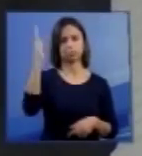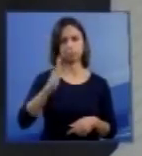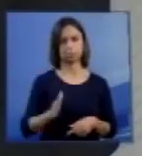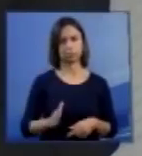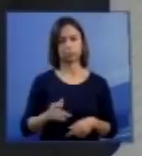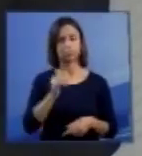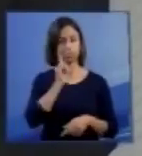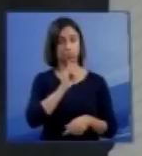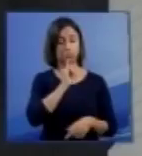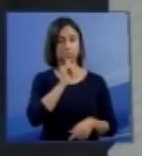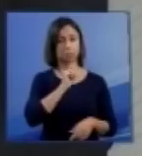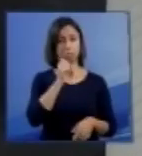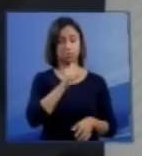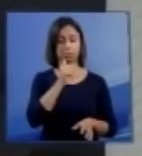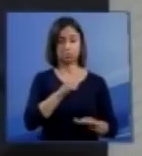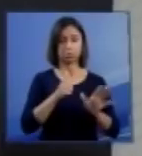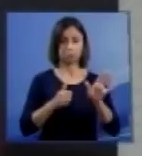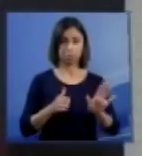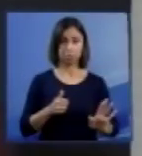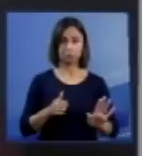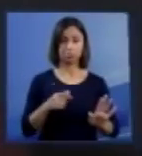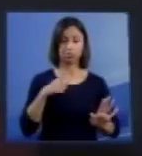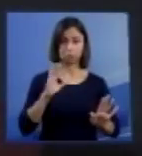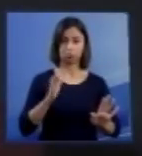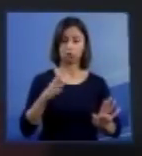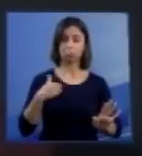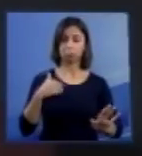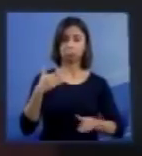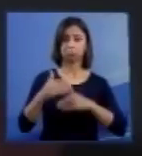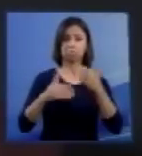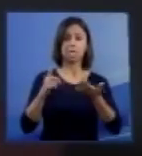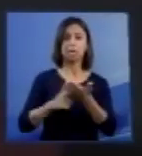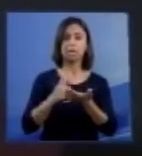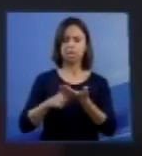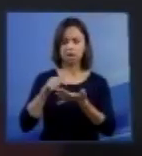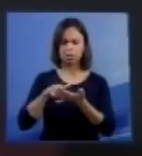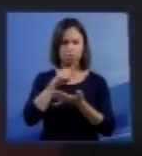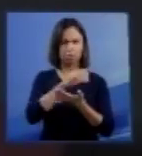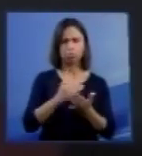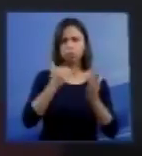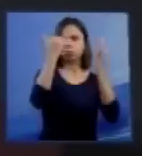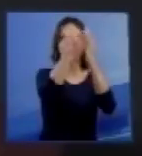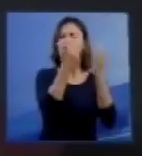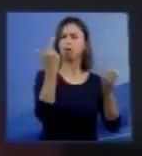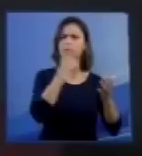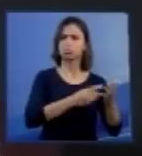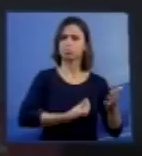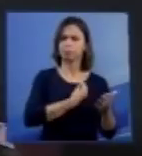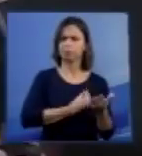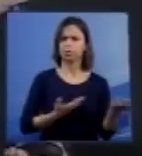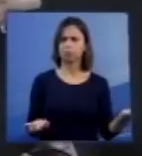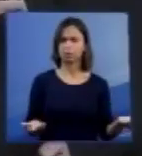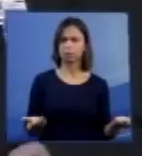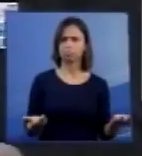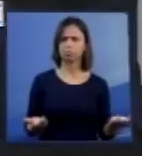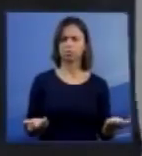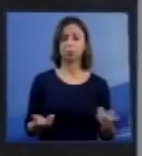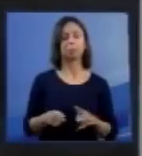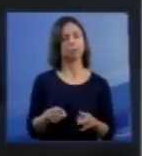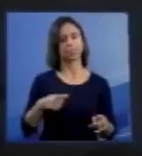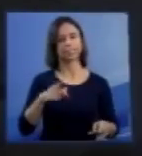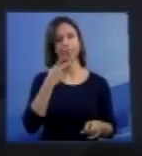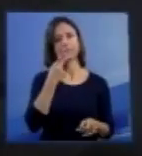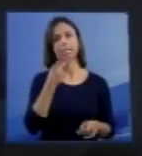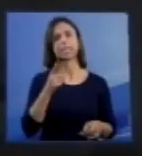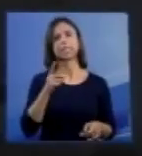menina, ela ultrapassou da literatura. Não seria honesto afirmar que sim, mas também não seria honesto